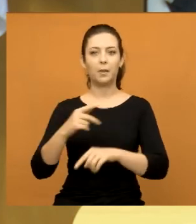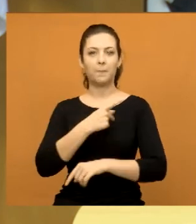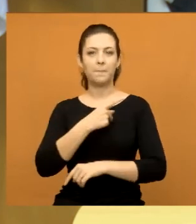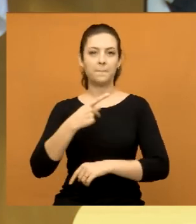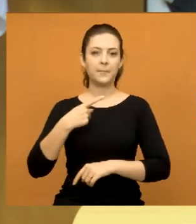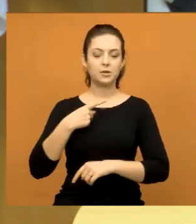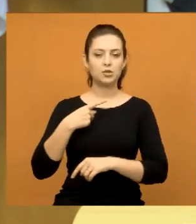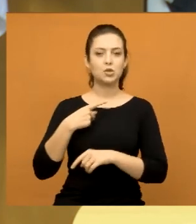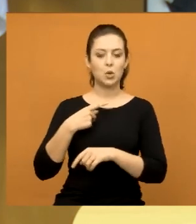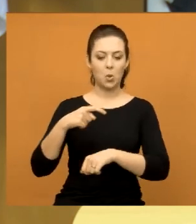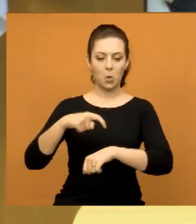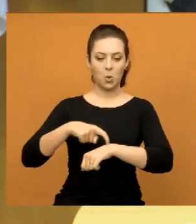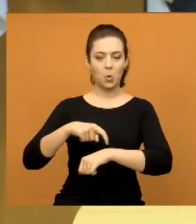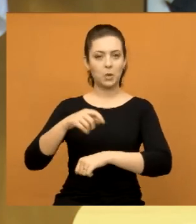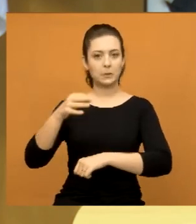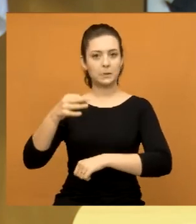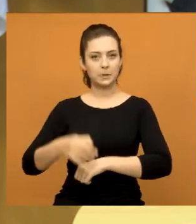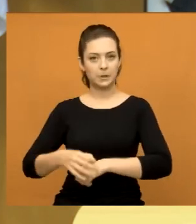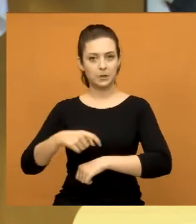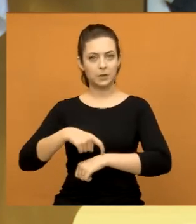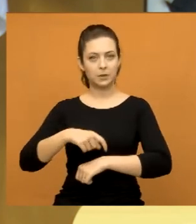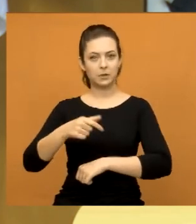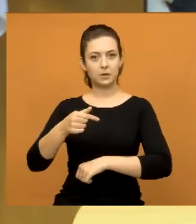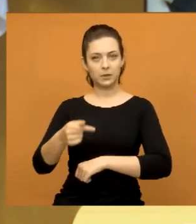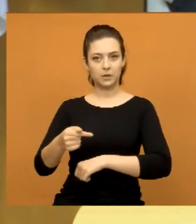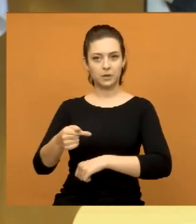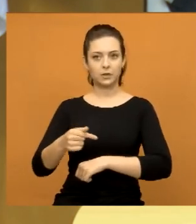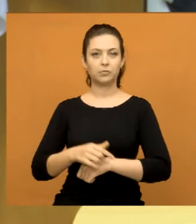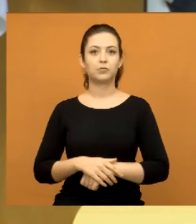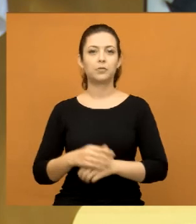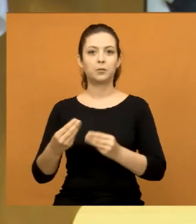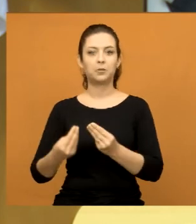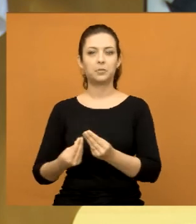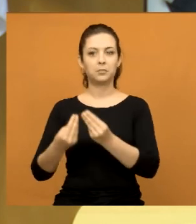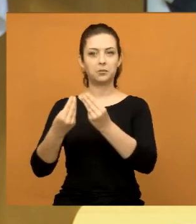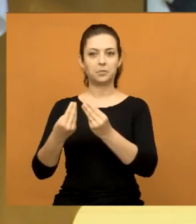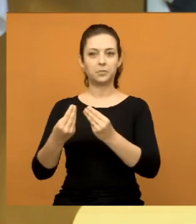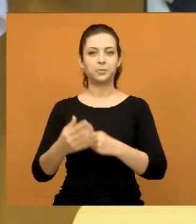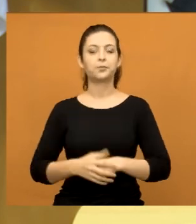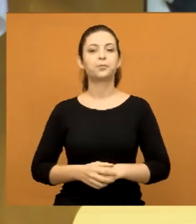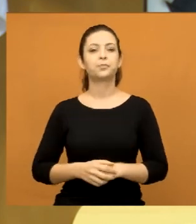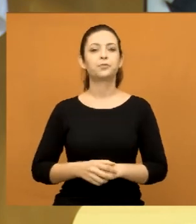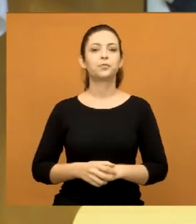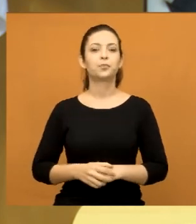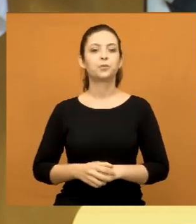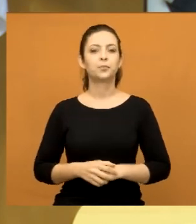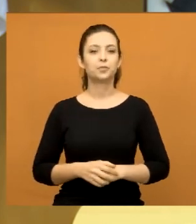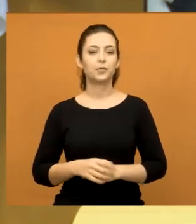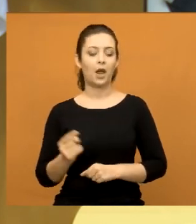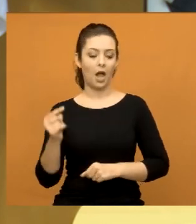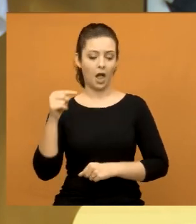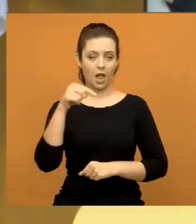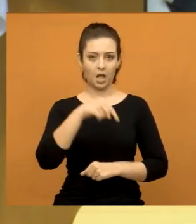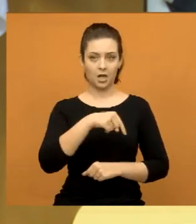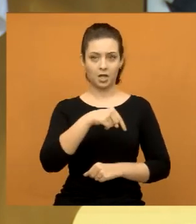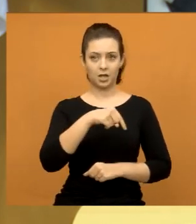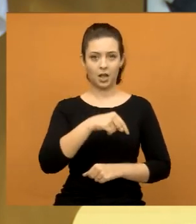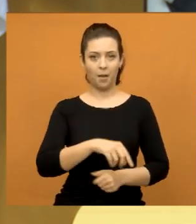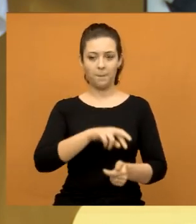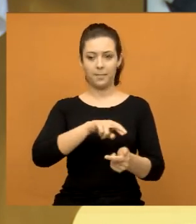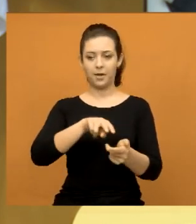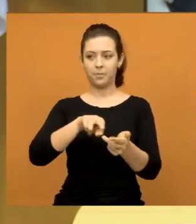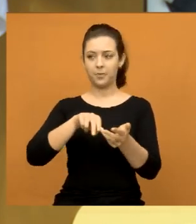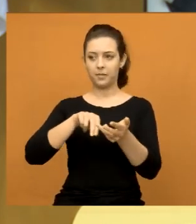pastor também chega 19 horas na missa. E aqui, várias